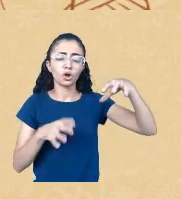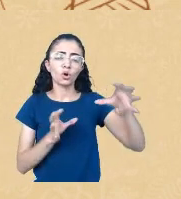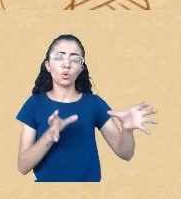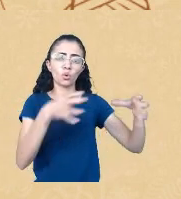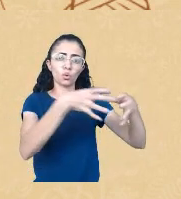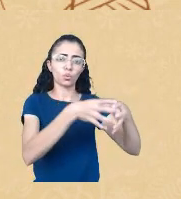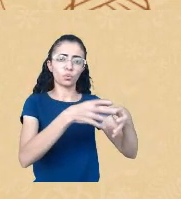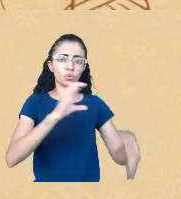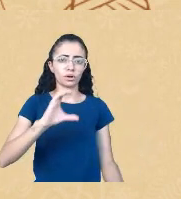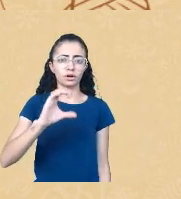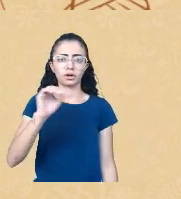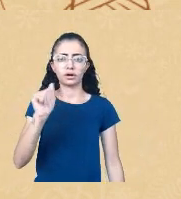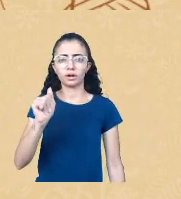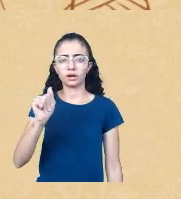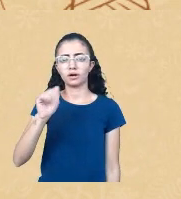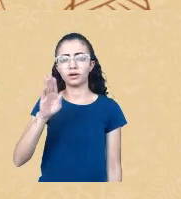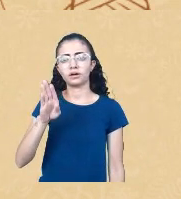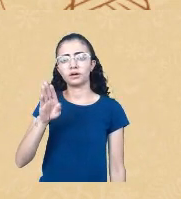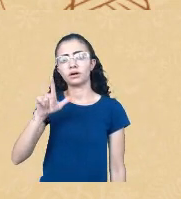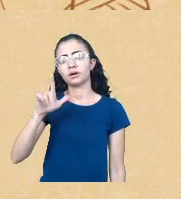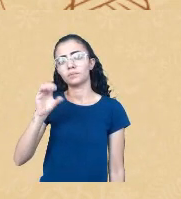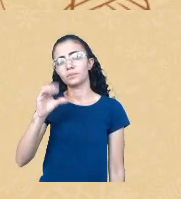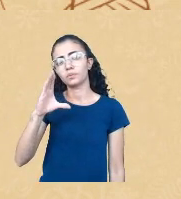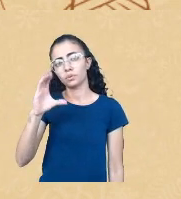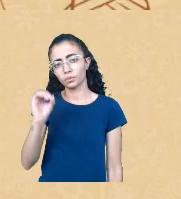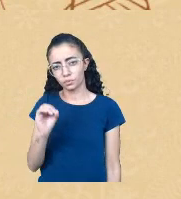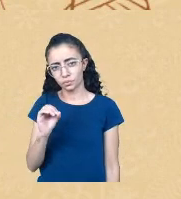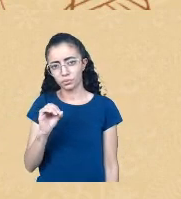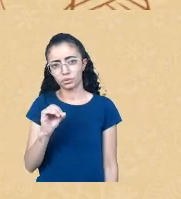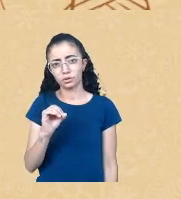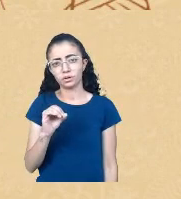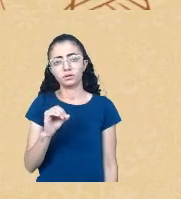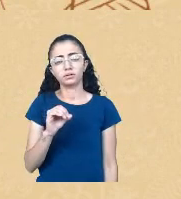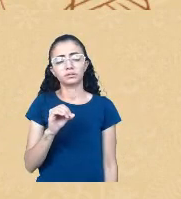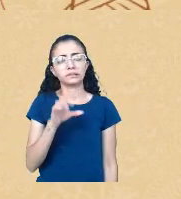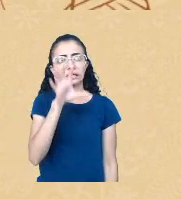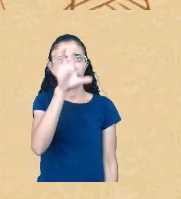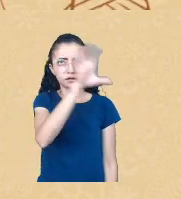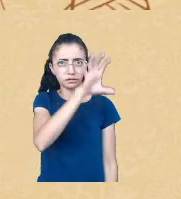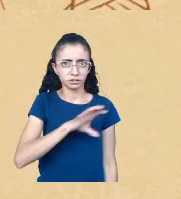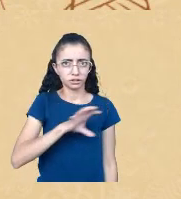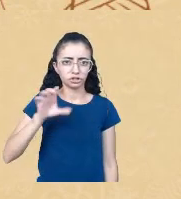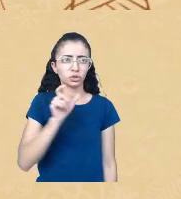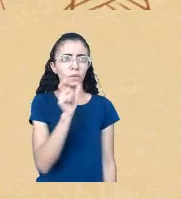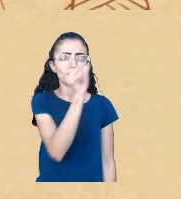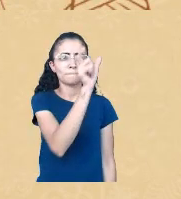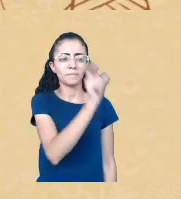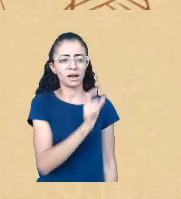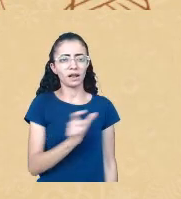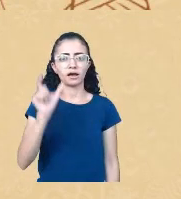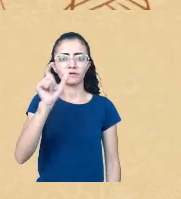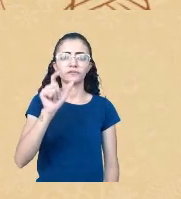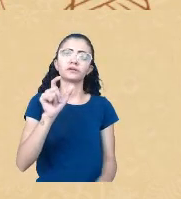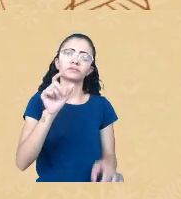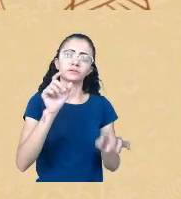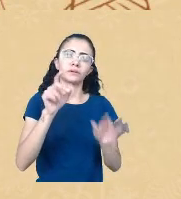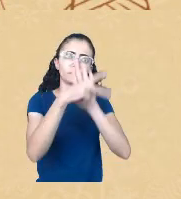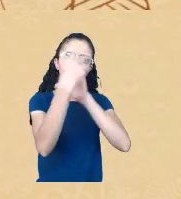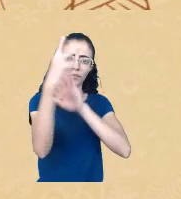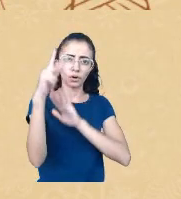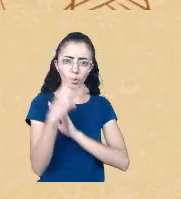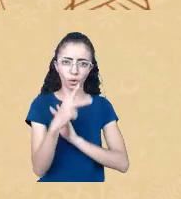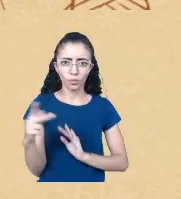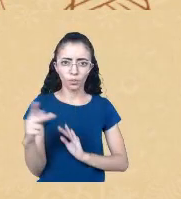cada região tem seus termos então no sul de onde eu falo não se usa muita palavra caboclo mas se usa a palavra